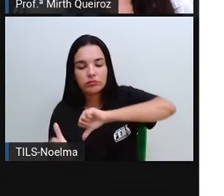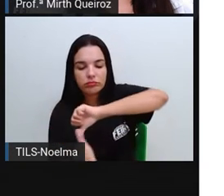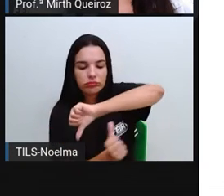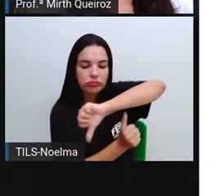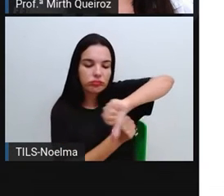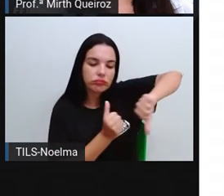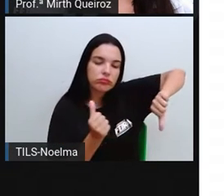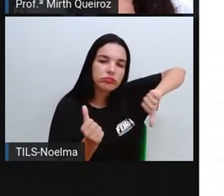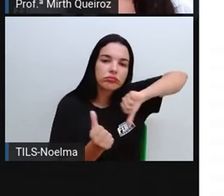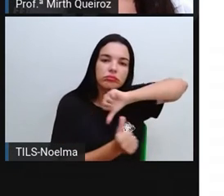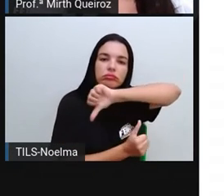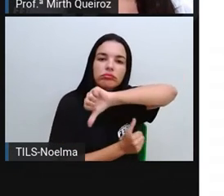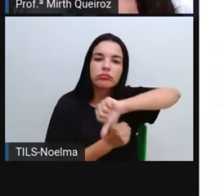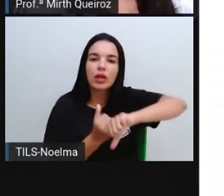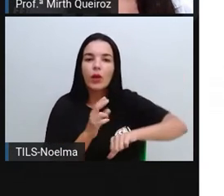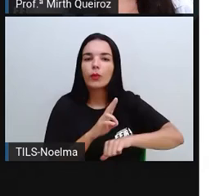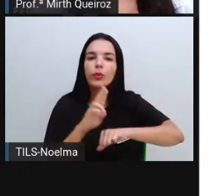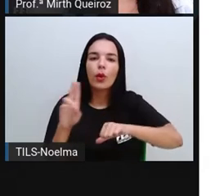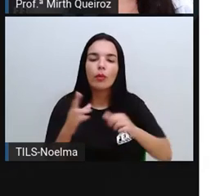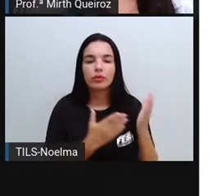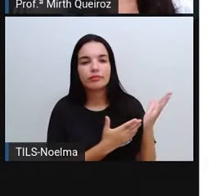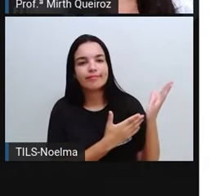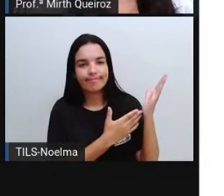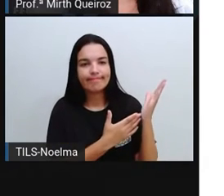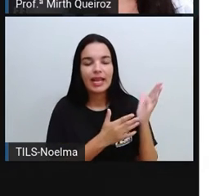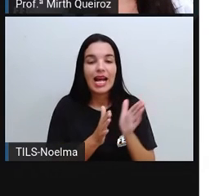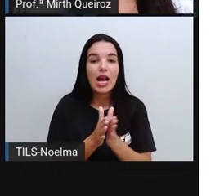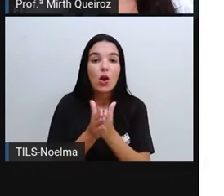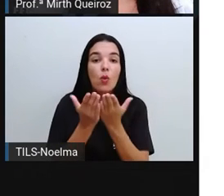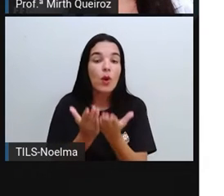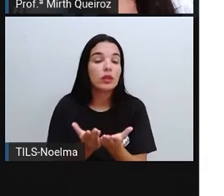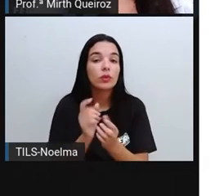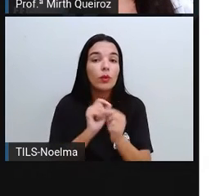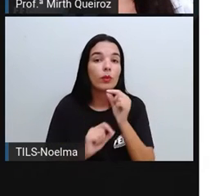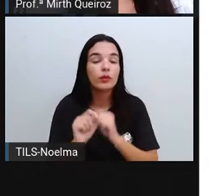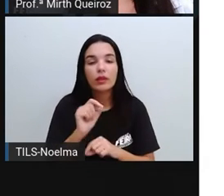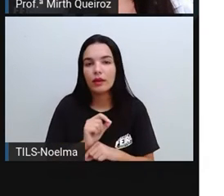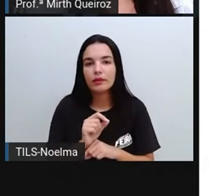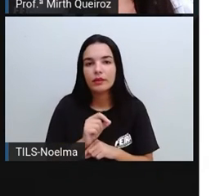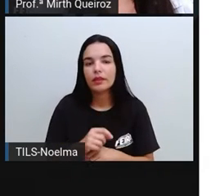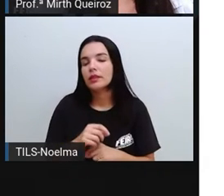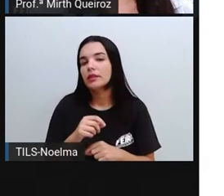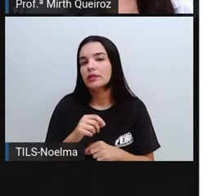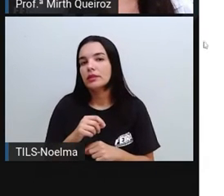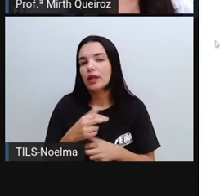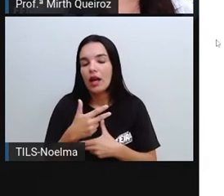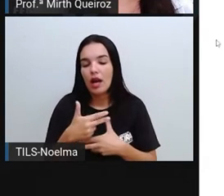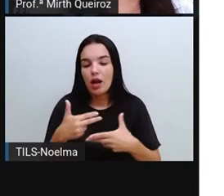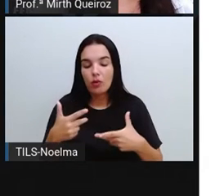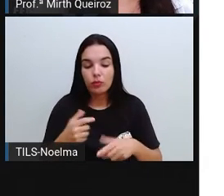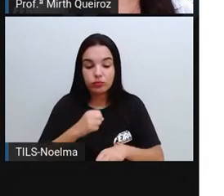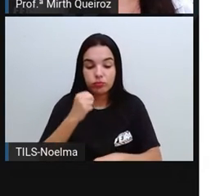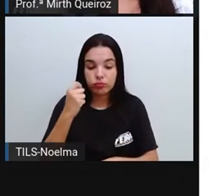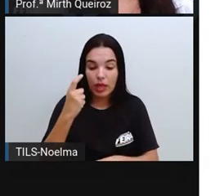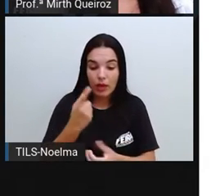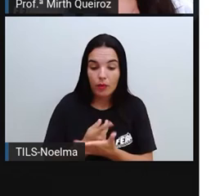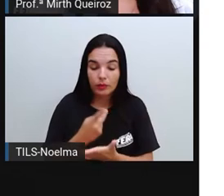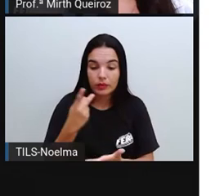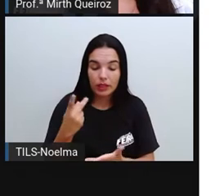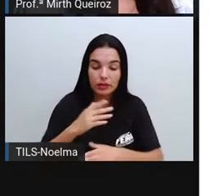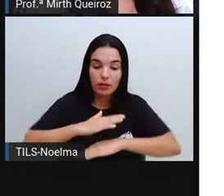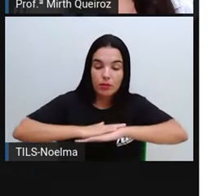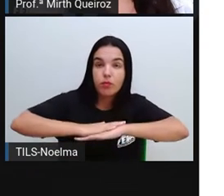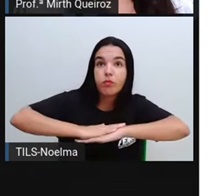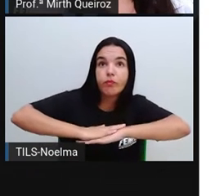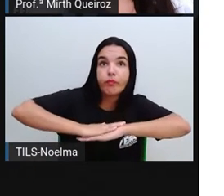solidificação. E quando uma substância vai diretamente do sólido para o gasoso, ou do gasoso para o sólido, a